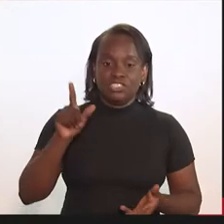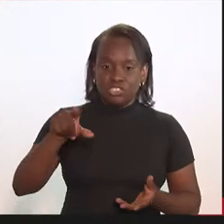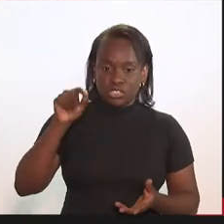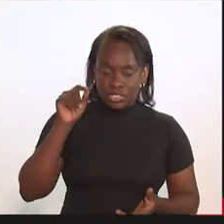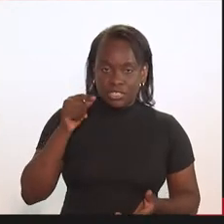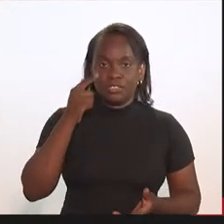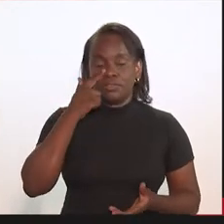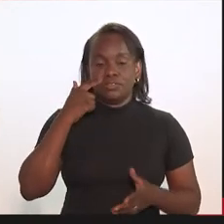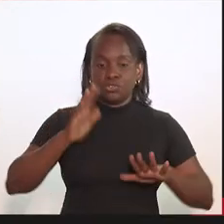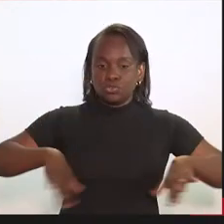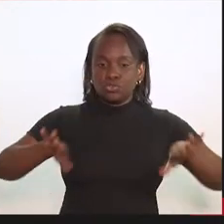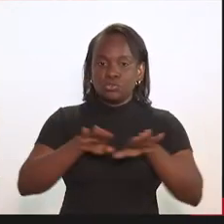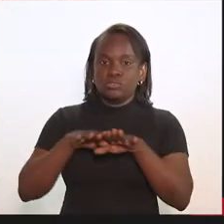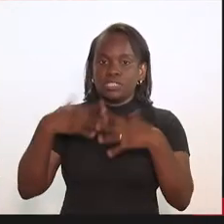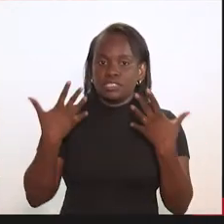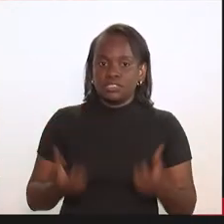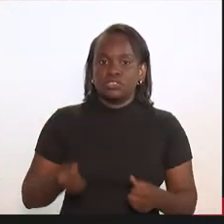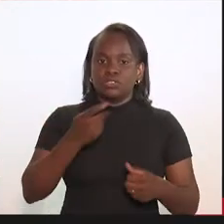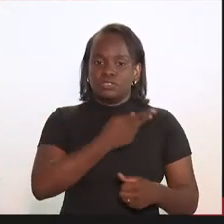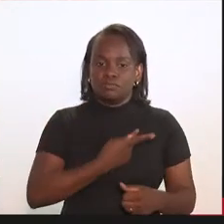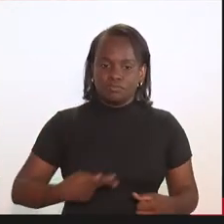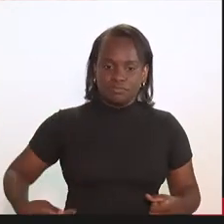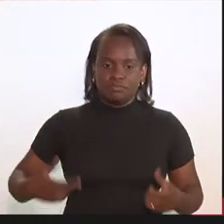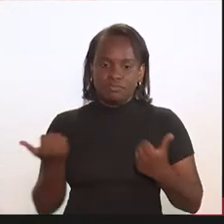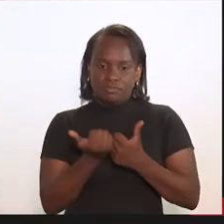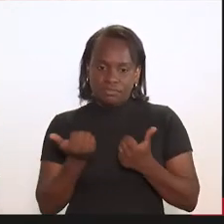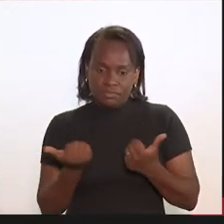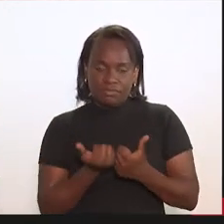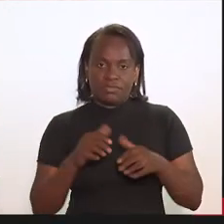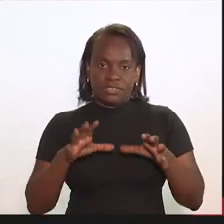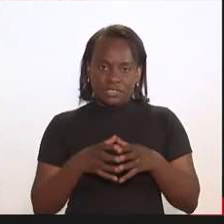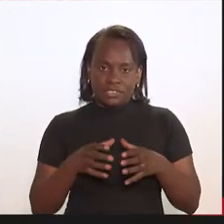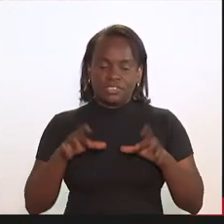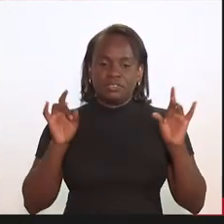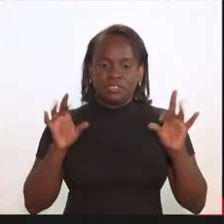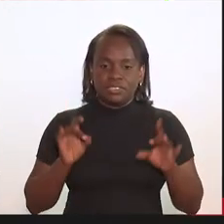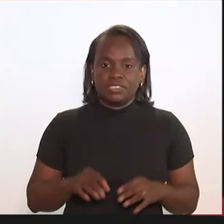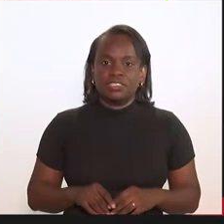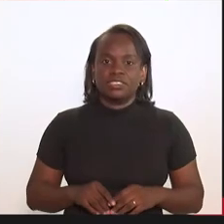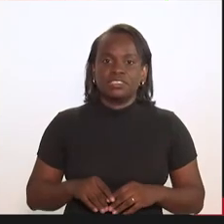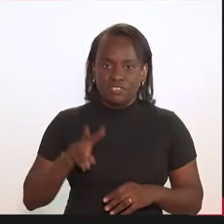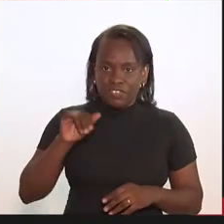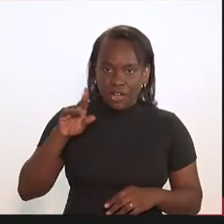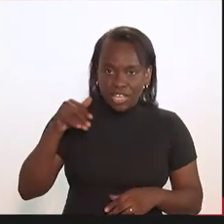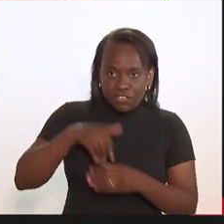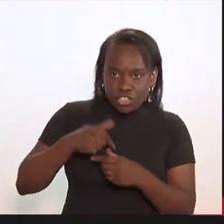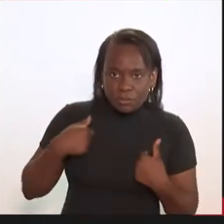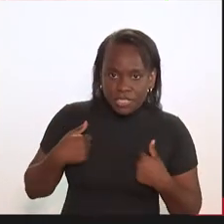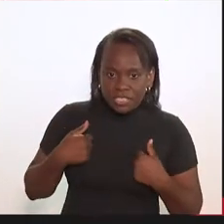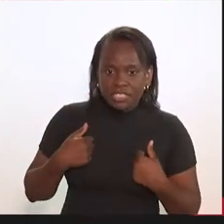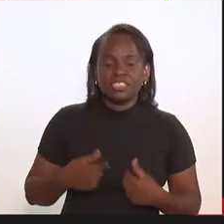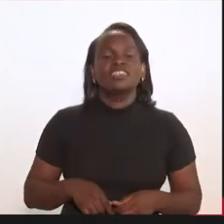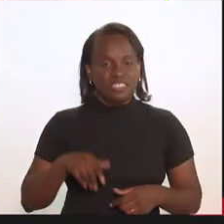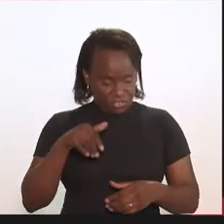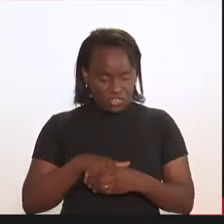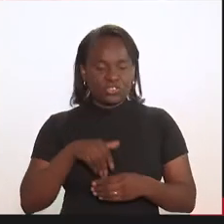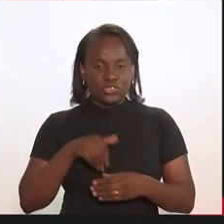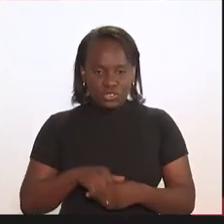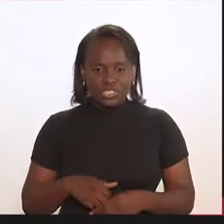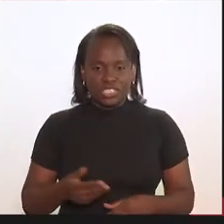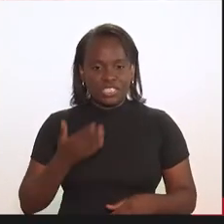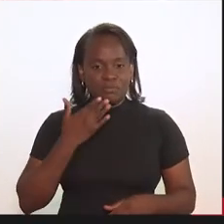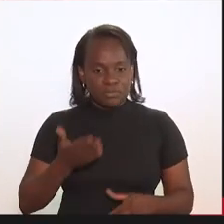você foi eleito por unanimidade aí o vice-presidente da comissão... Valdeque votou em mim. Valdeque